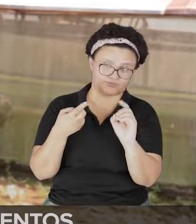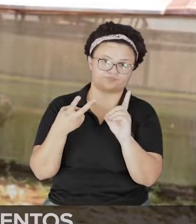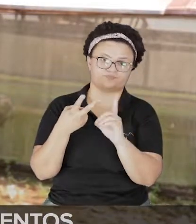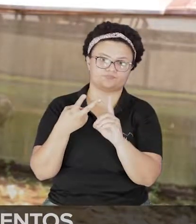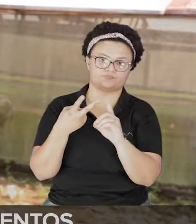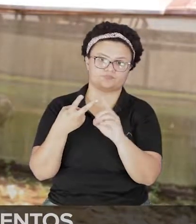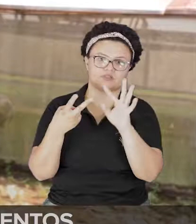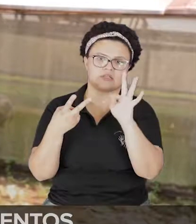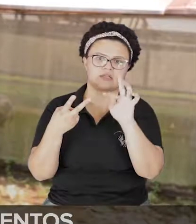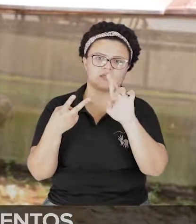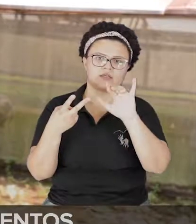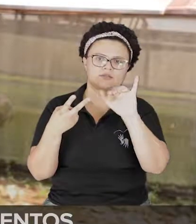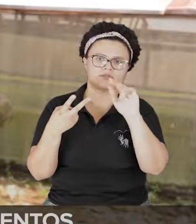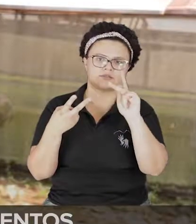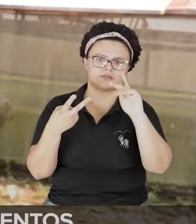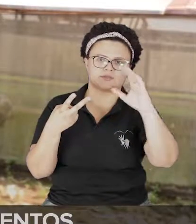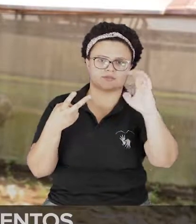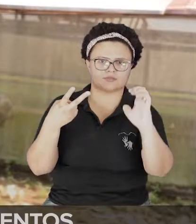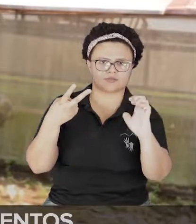a tripes.